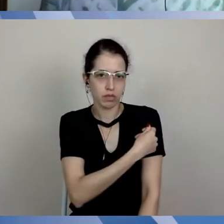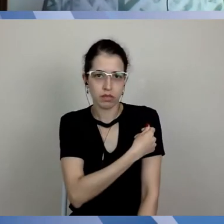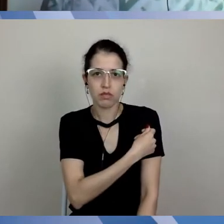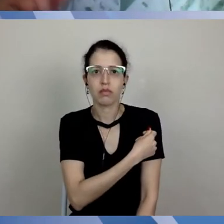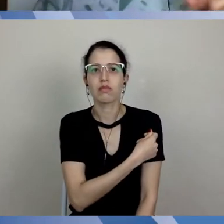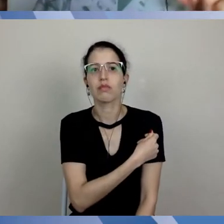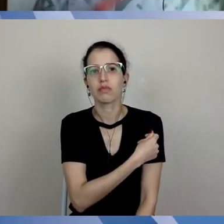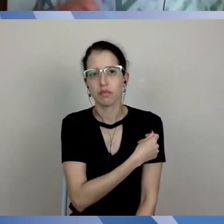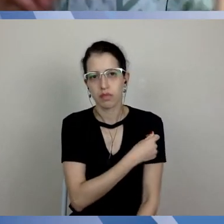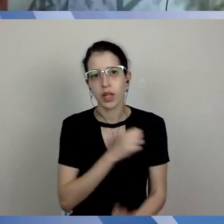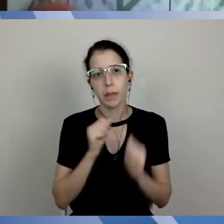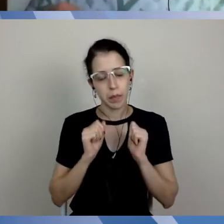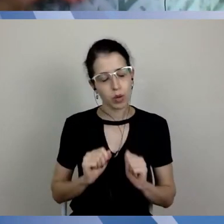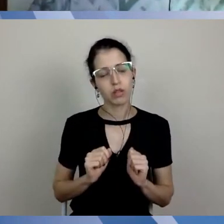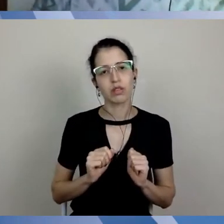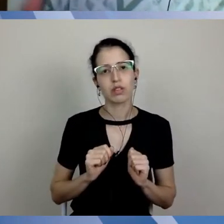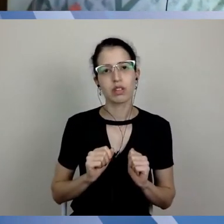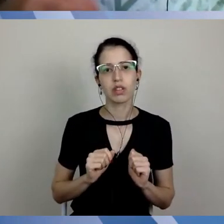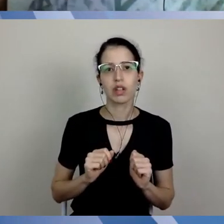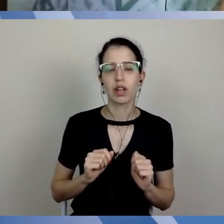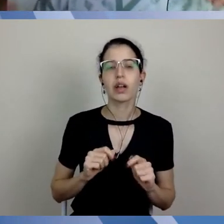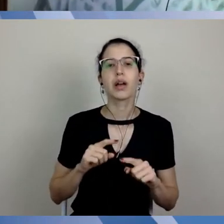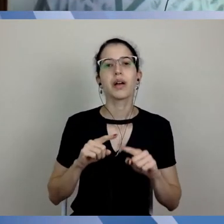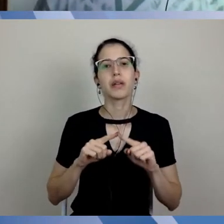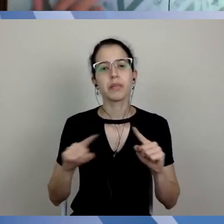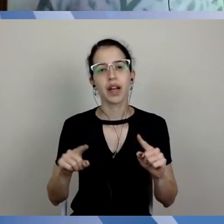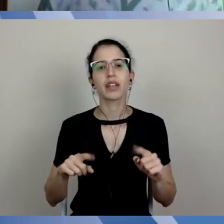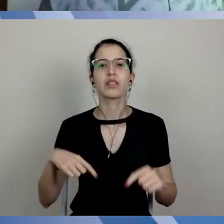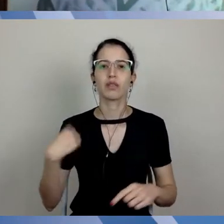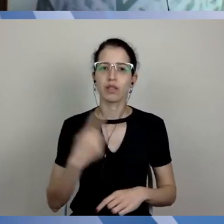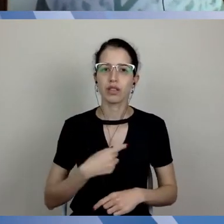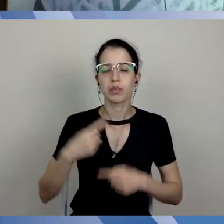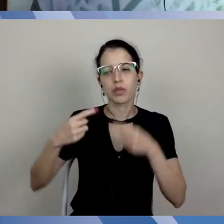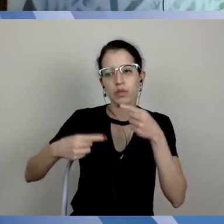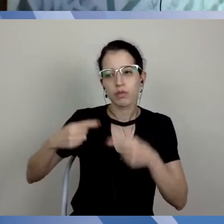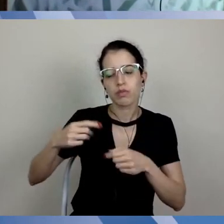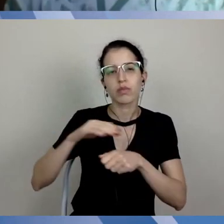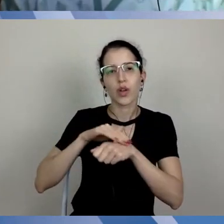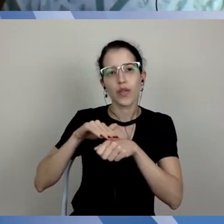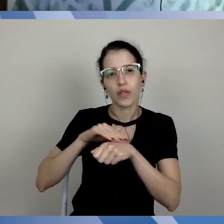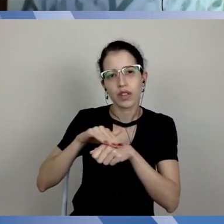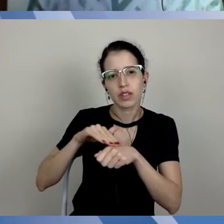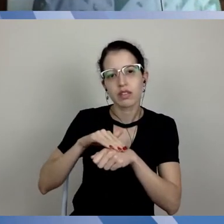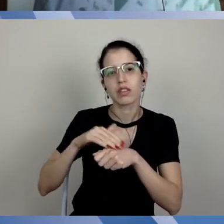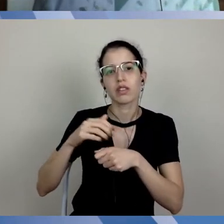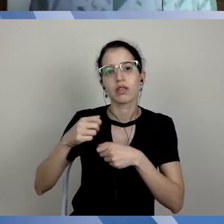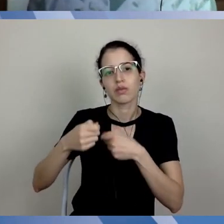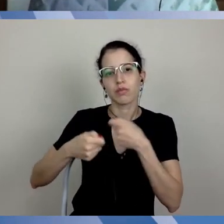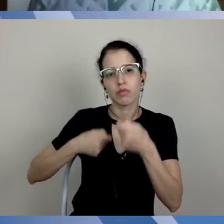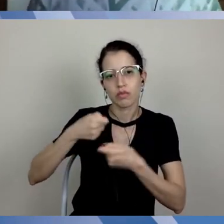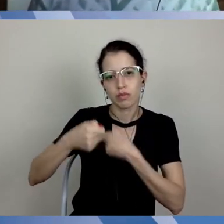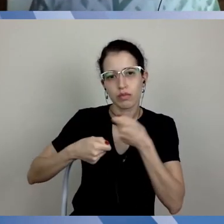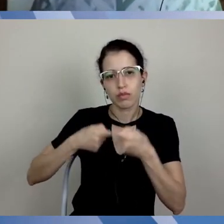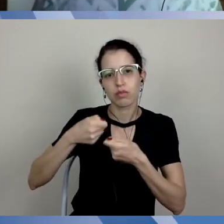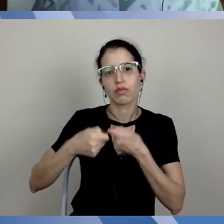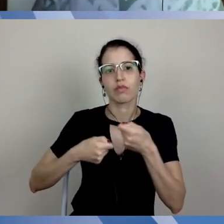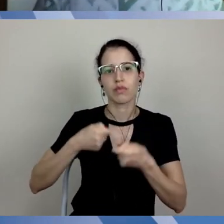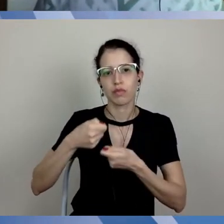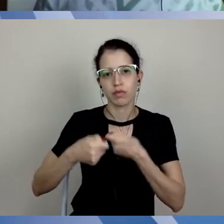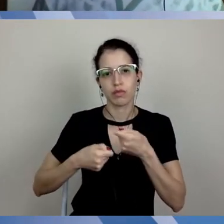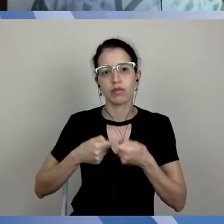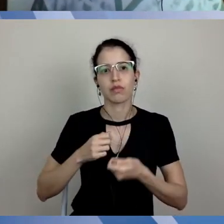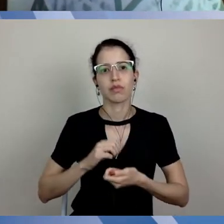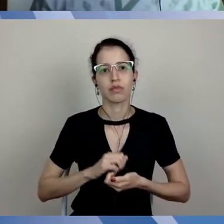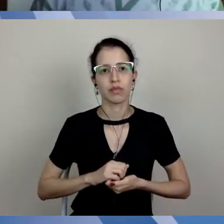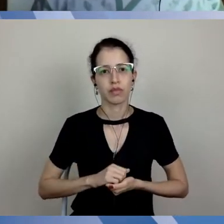é esse entendimento. Mas isso está sendo tudo conversado, negociado, com as instâncias, mas realmente, assim, tudo aquilo